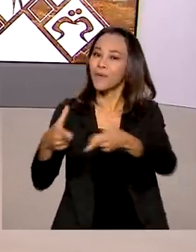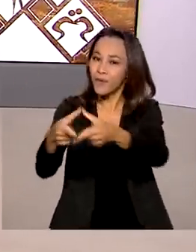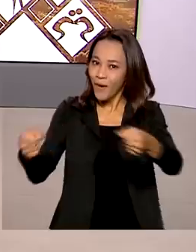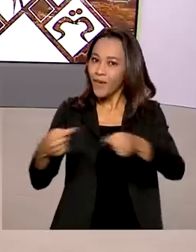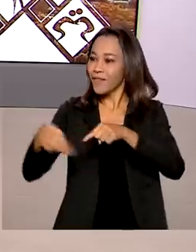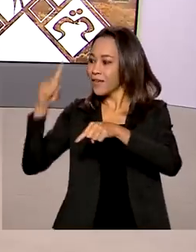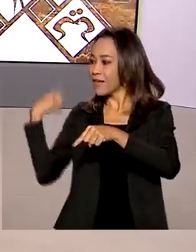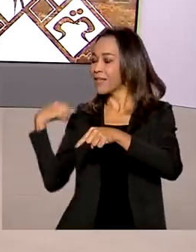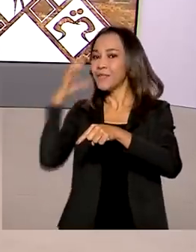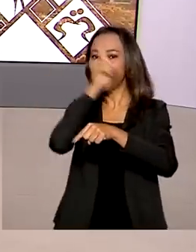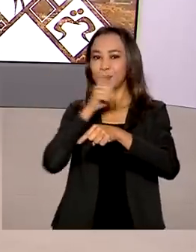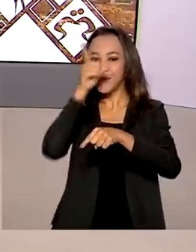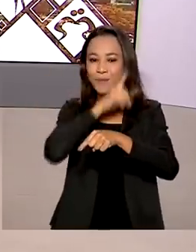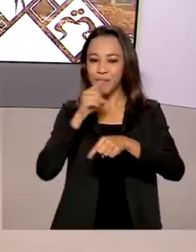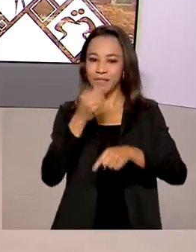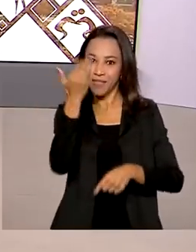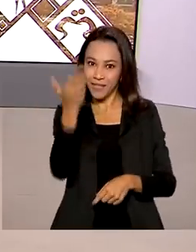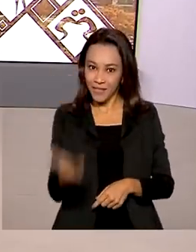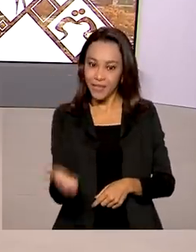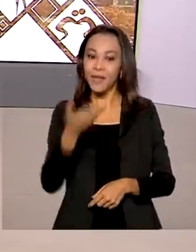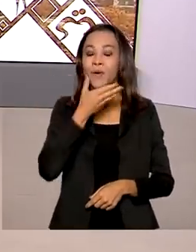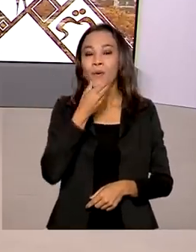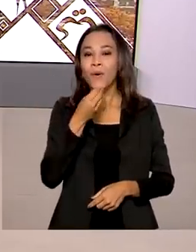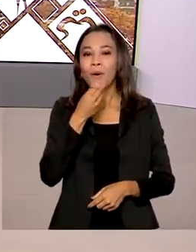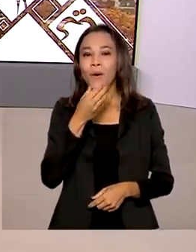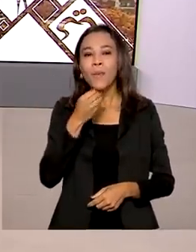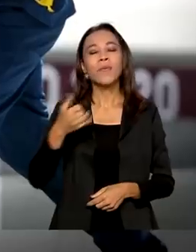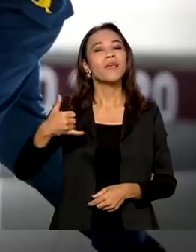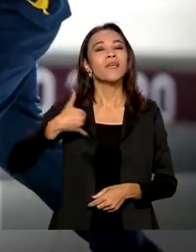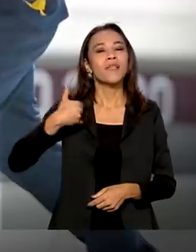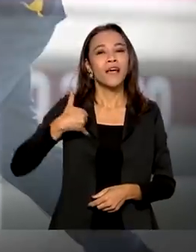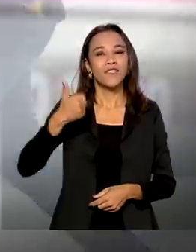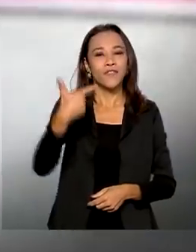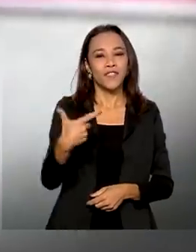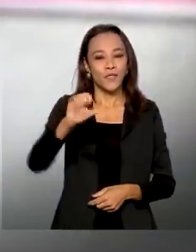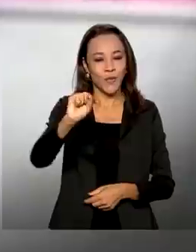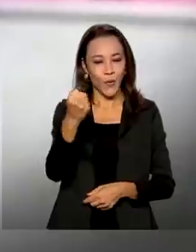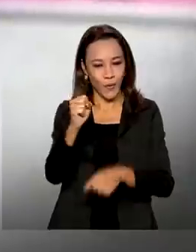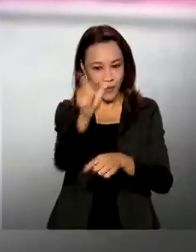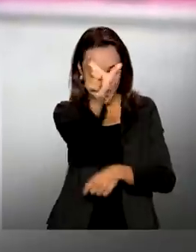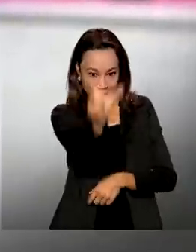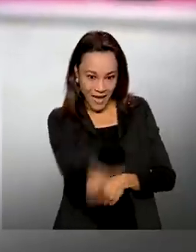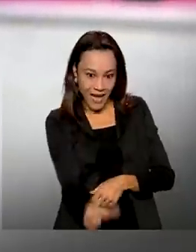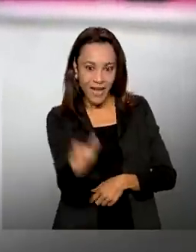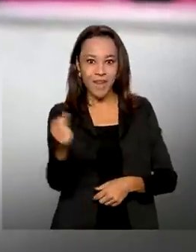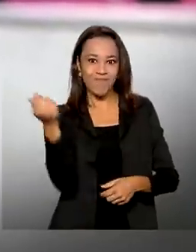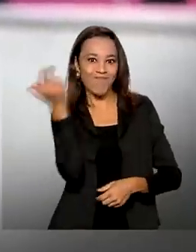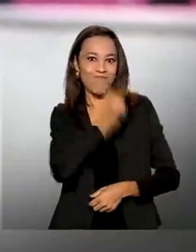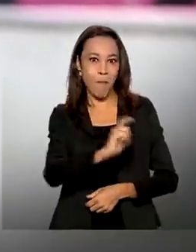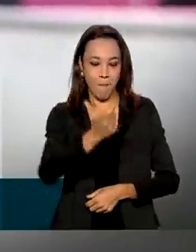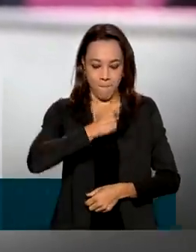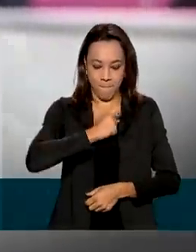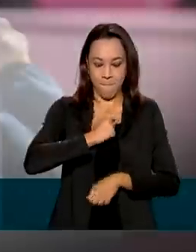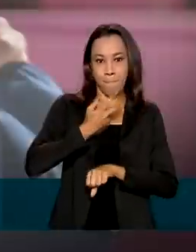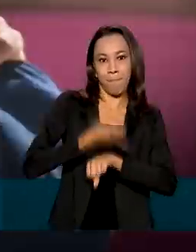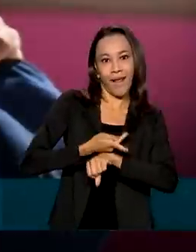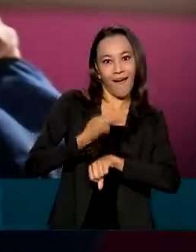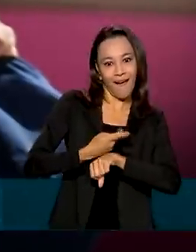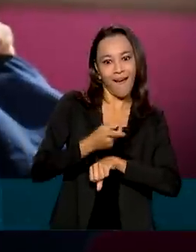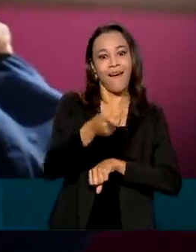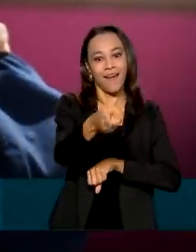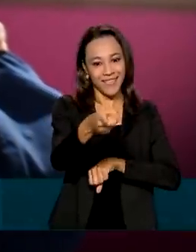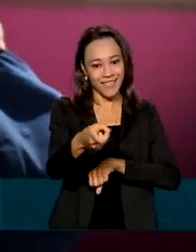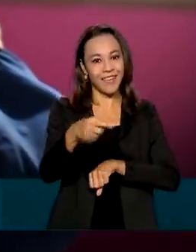Neste domingo, o paulista Kelvin Hoffler, de 28 anos, fez história e foi prata na estreia do skate nas